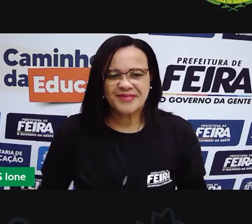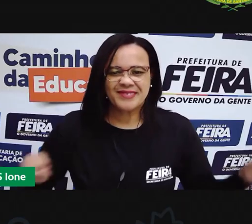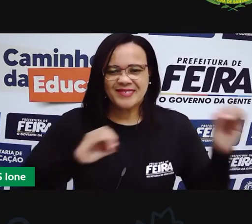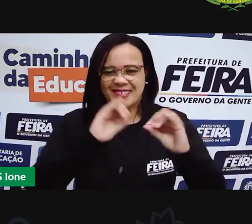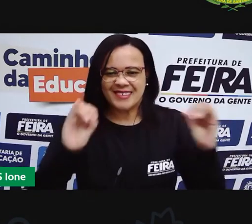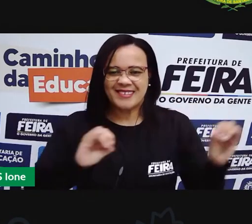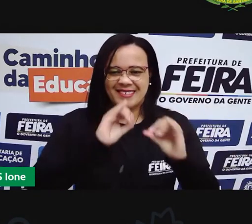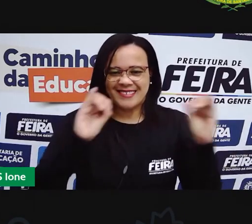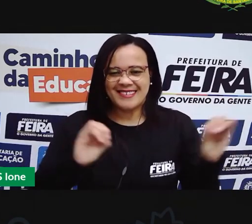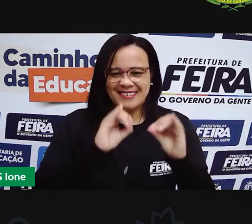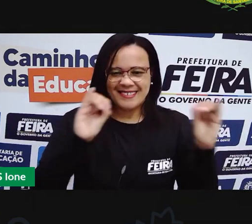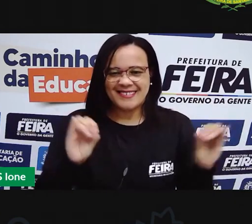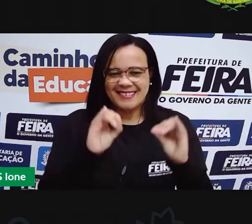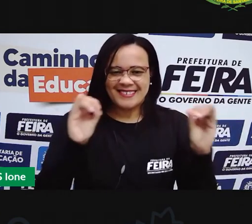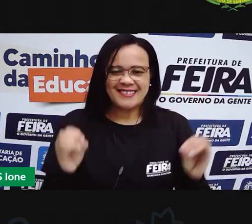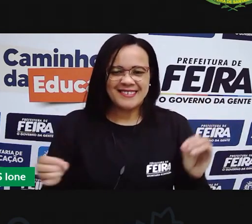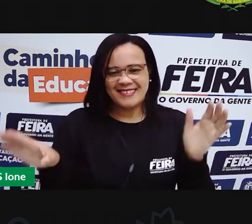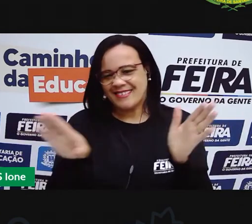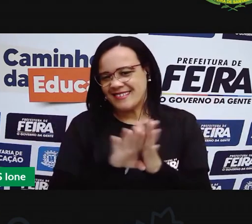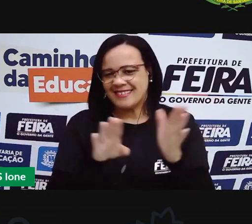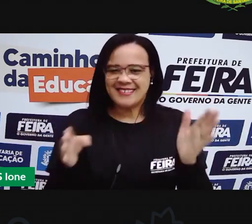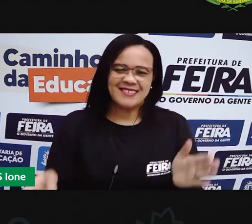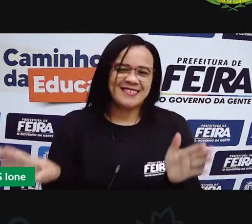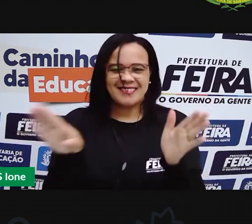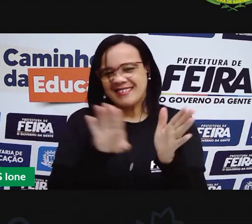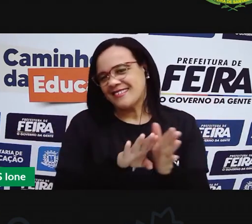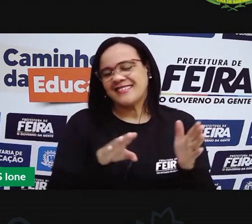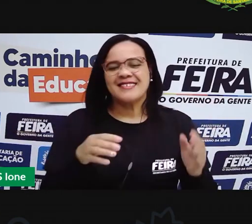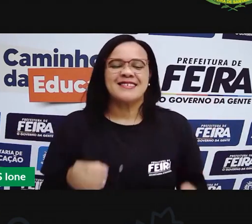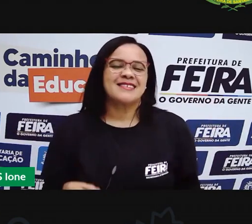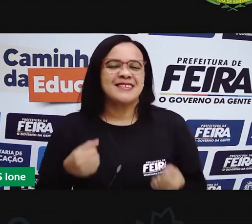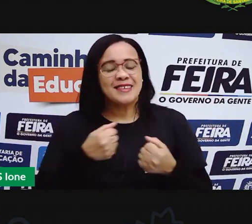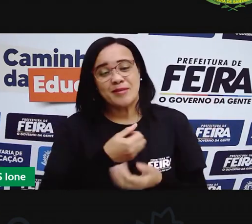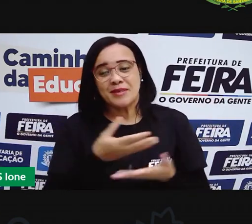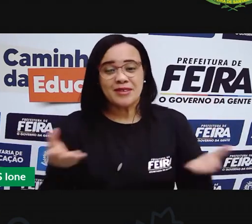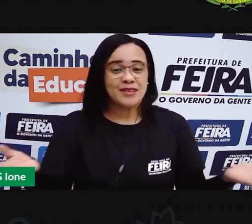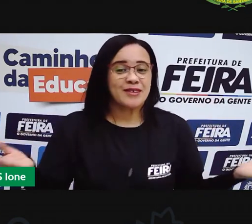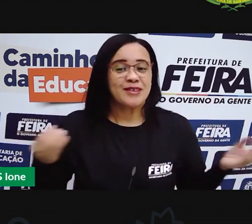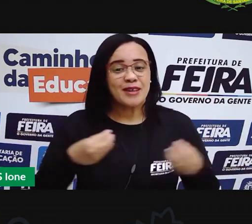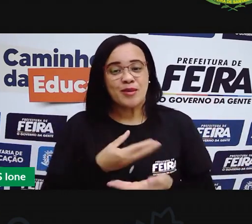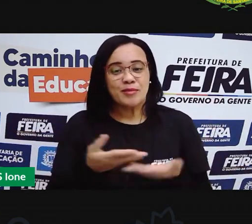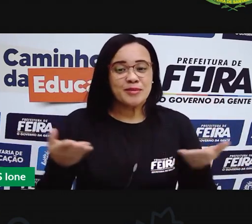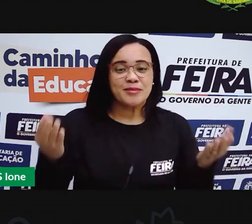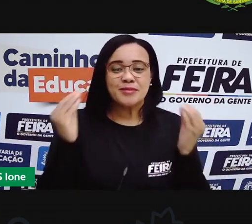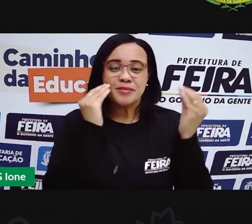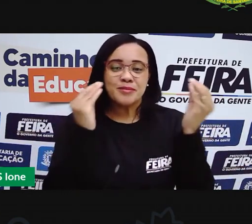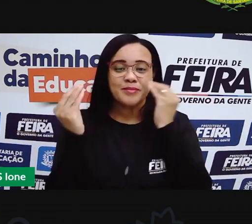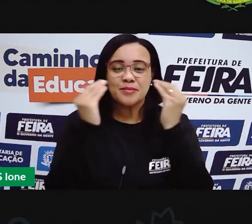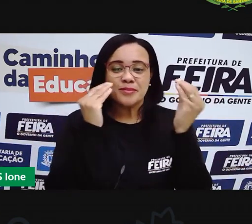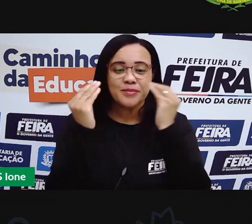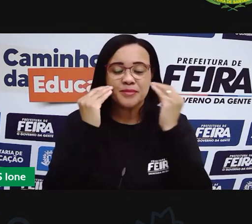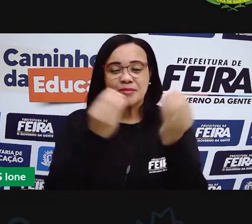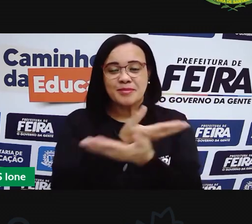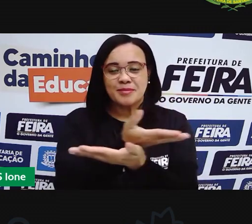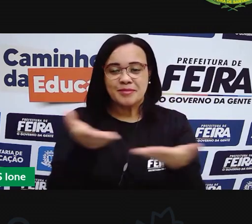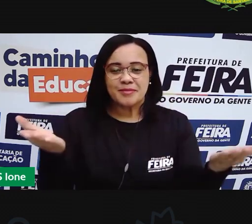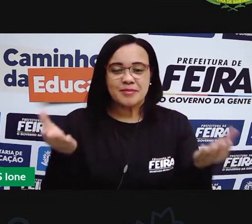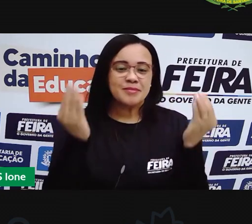Olá, olá! Eu já cheguei e mando agora um beijinho pra você.